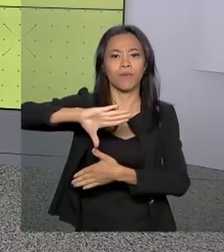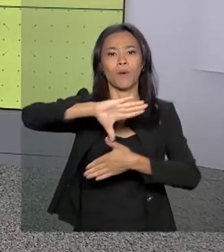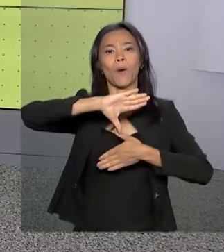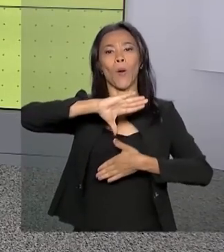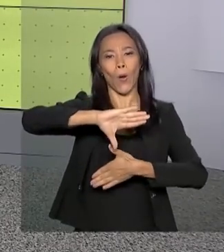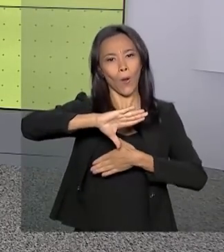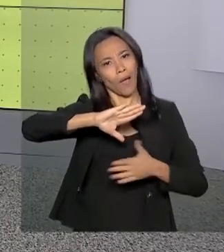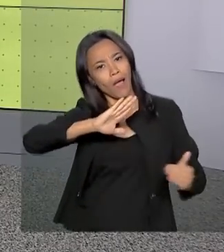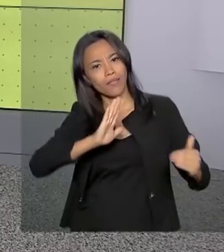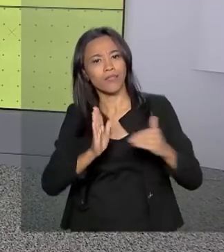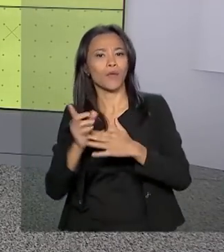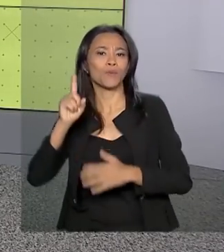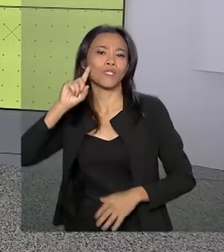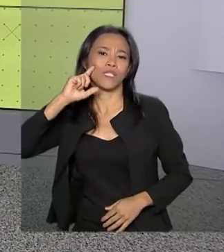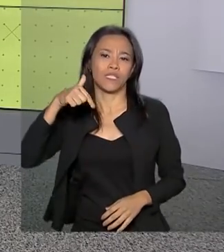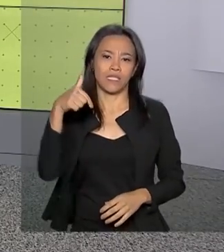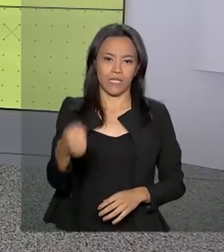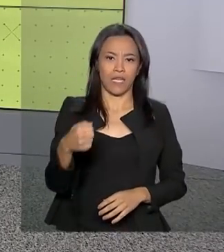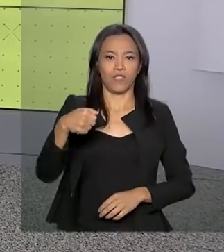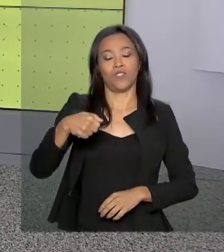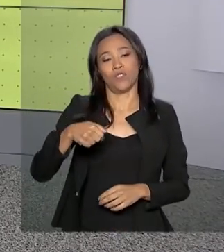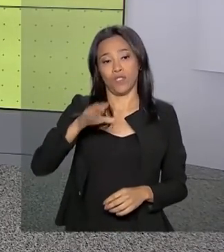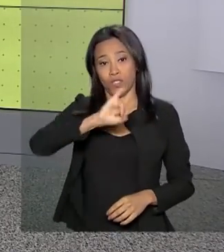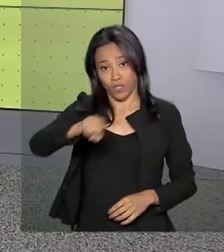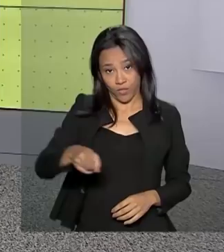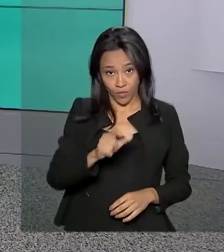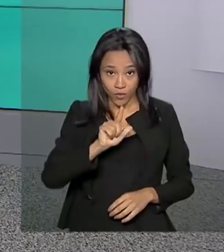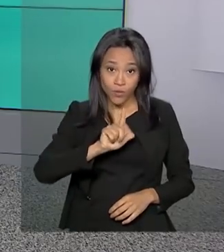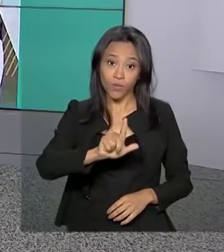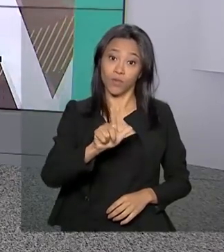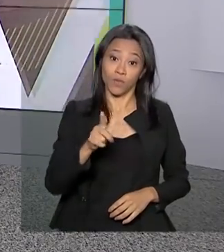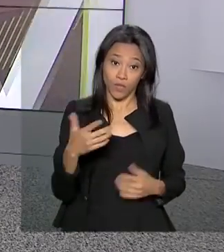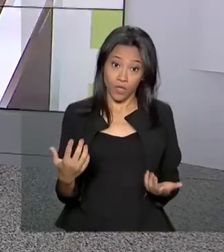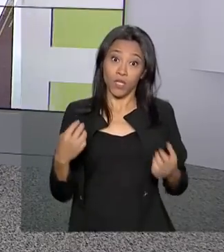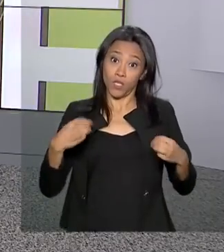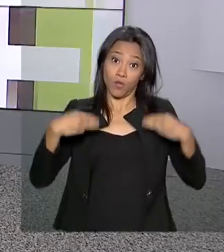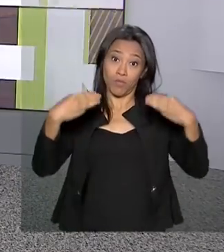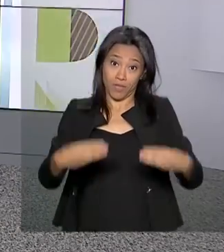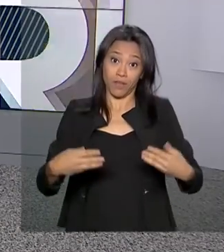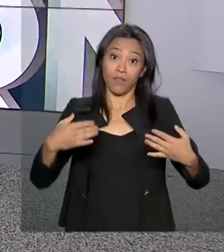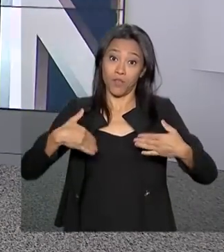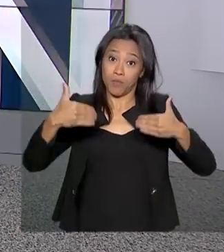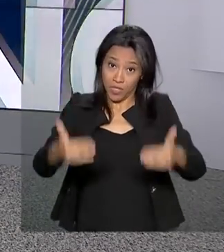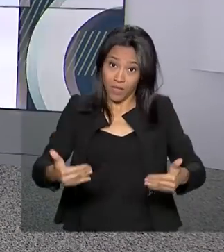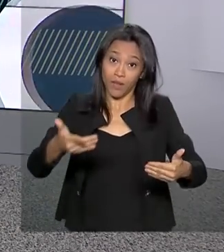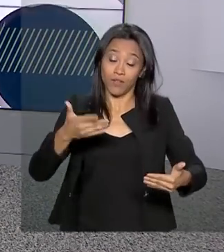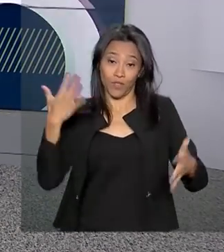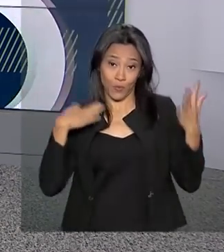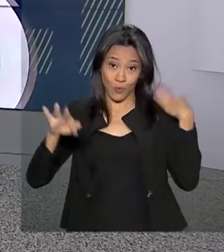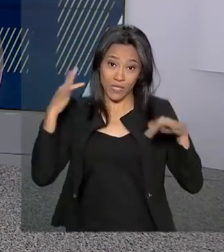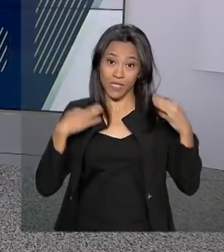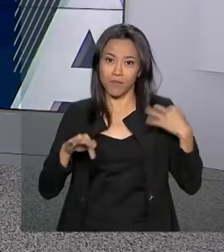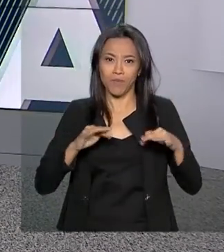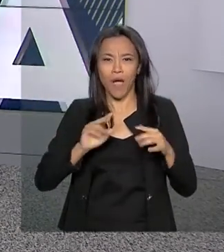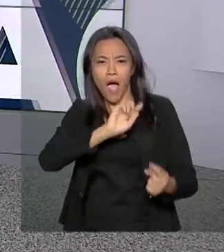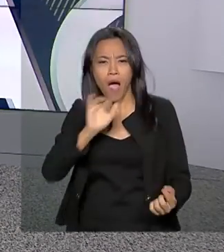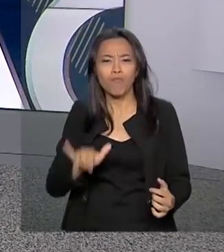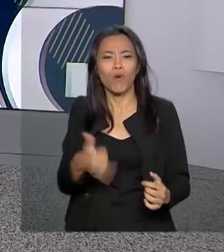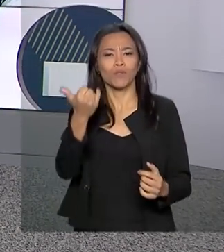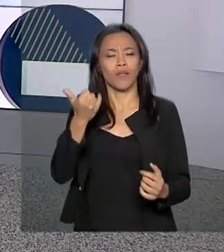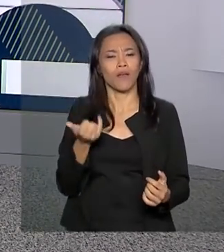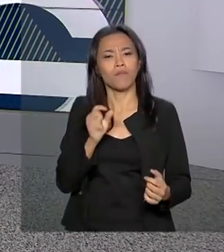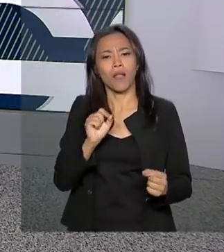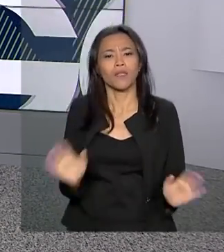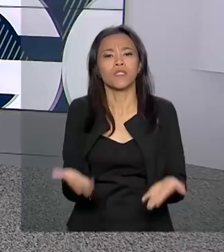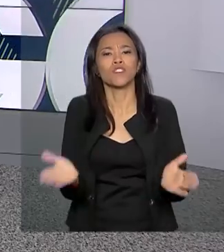7 de julho aqui no Brasil e o Ministério do Turismo aproveita a competição de futebol para promover uma campanha de incentivo a viagens pelo